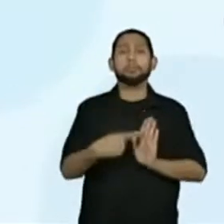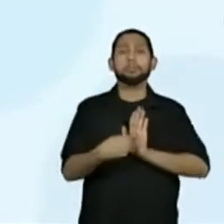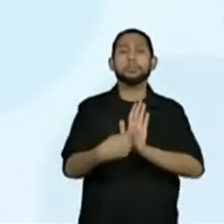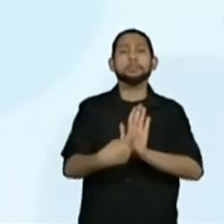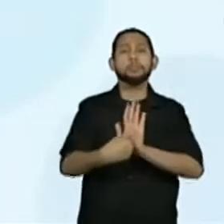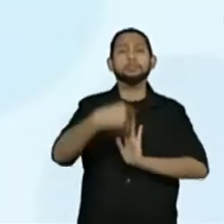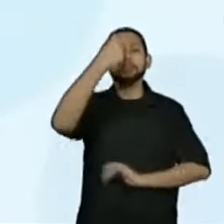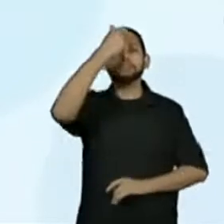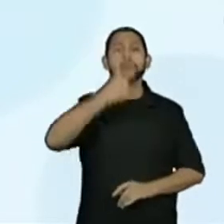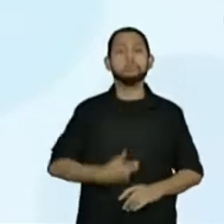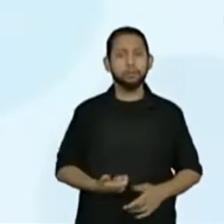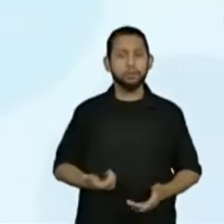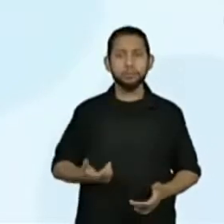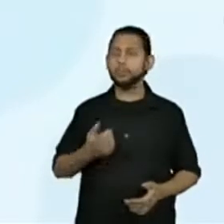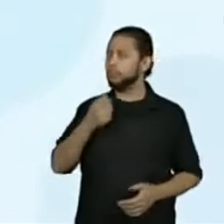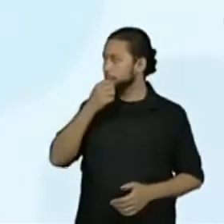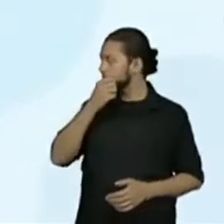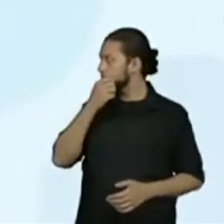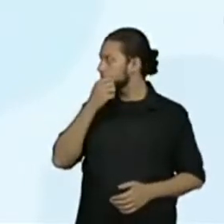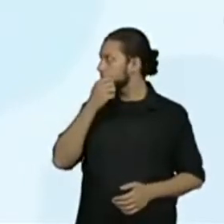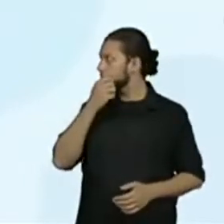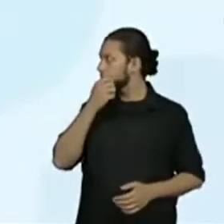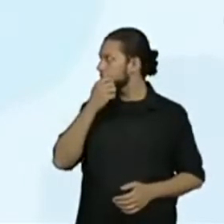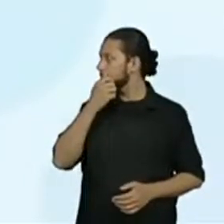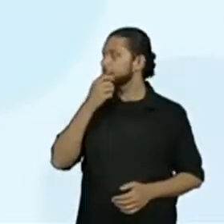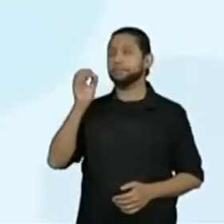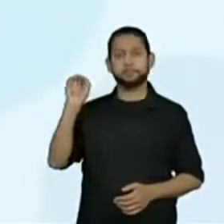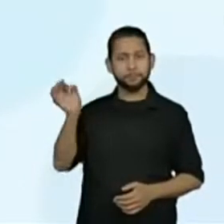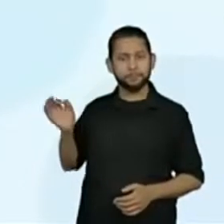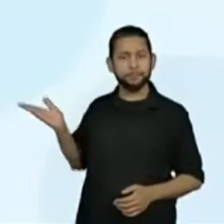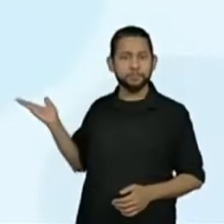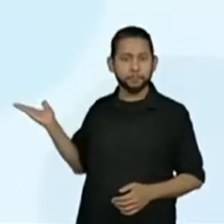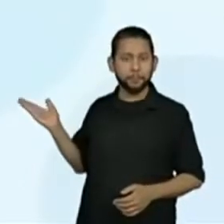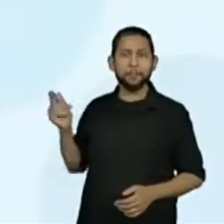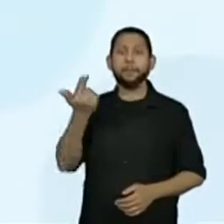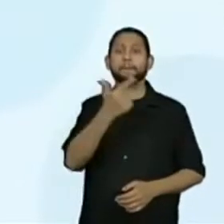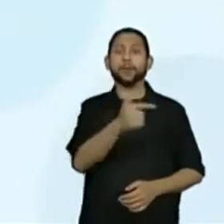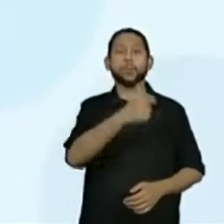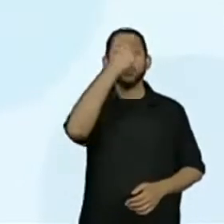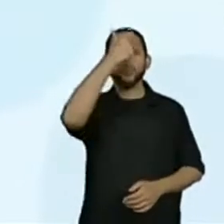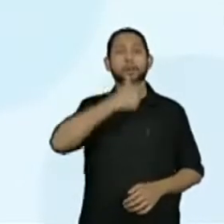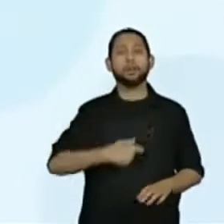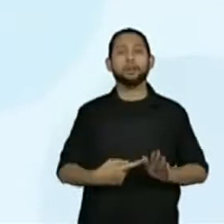Não tem apresentação.